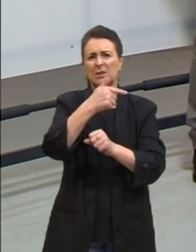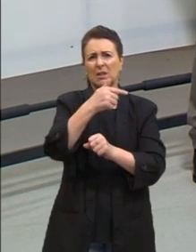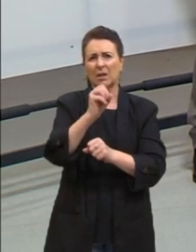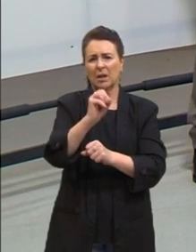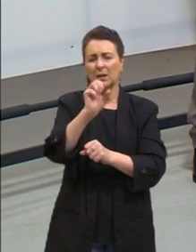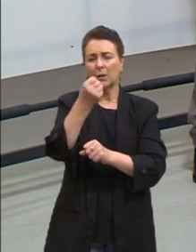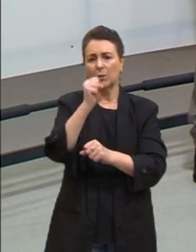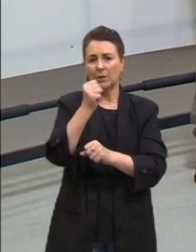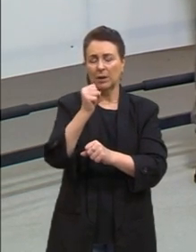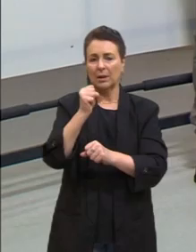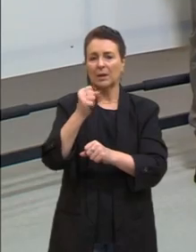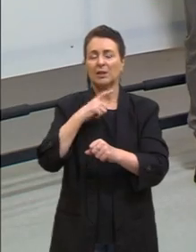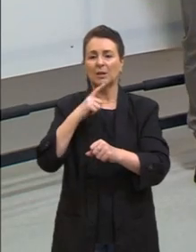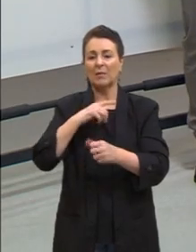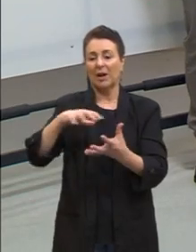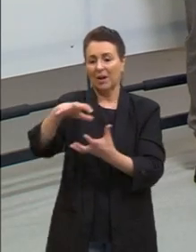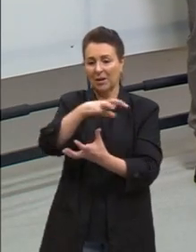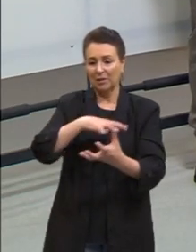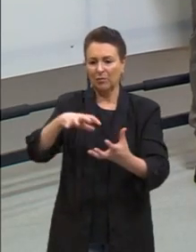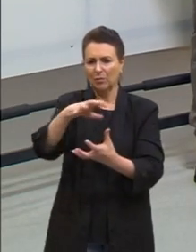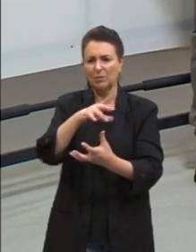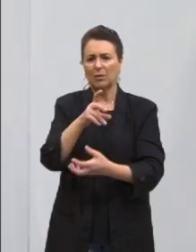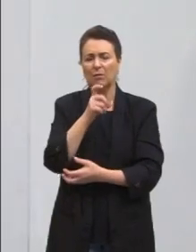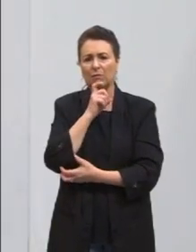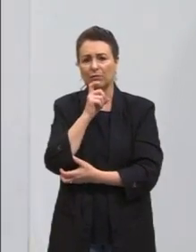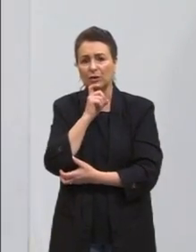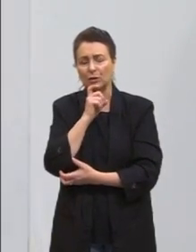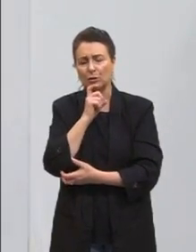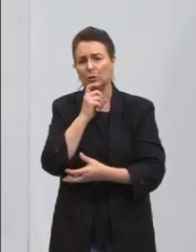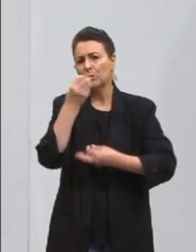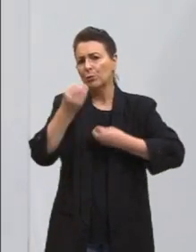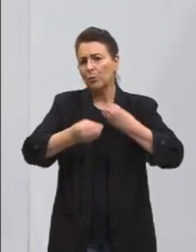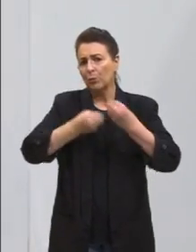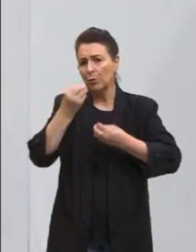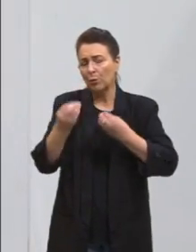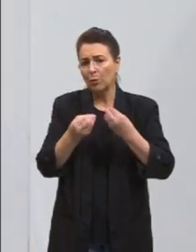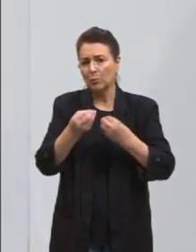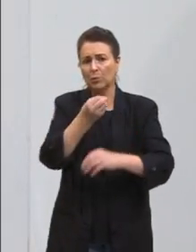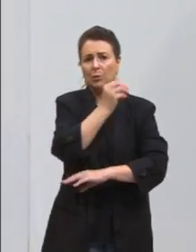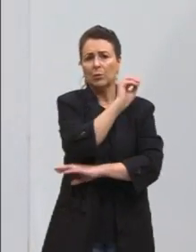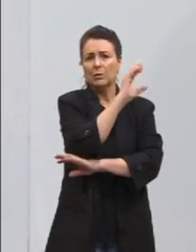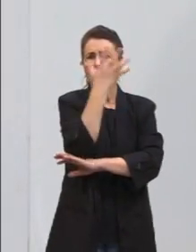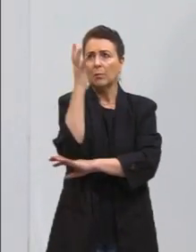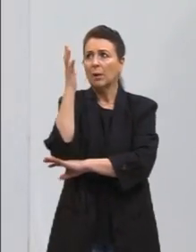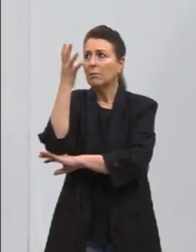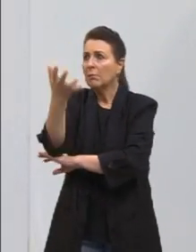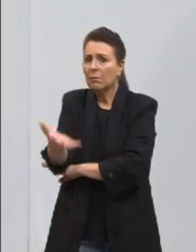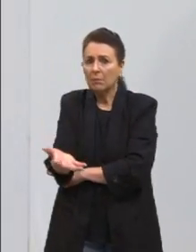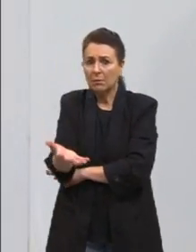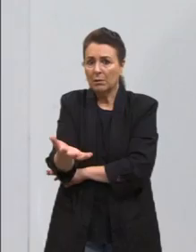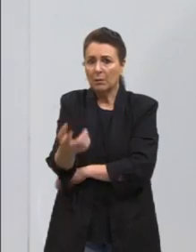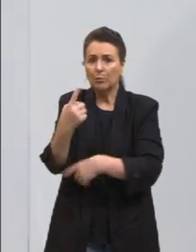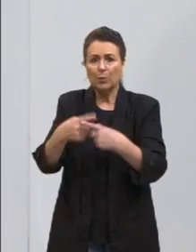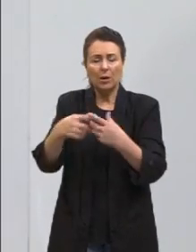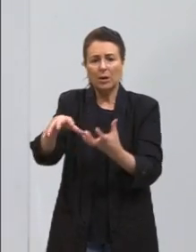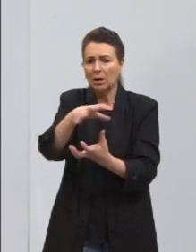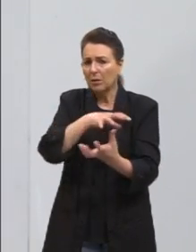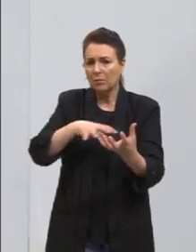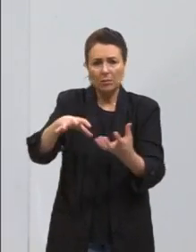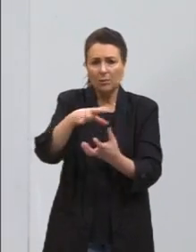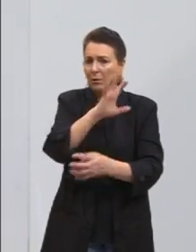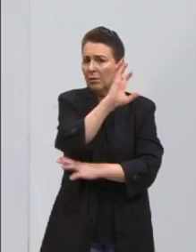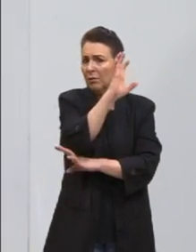chamada Revolução Verde. Como Revolução Verde se a mata era derrubada? Por que a Revolução Verde, né? Isso foi